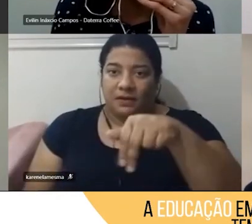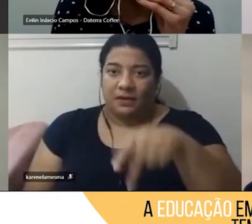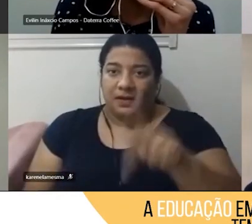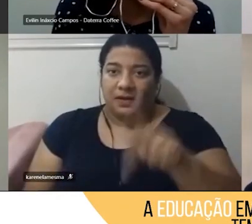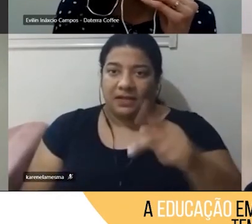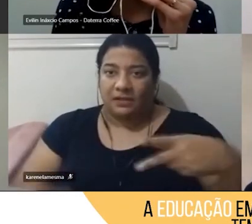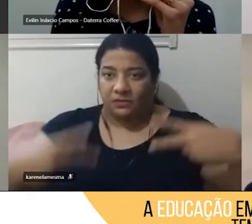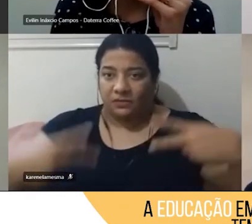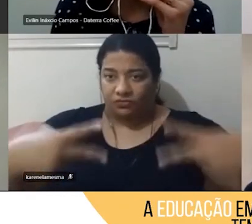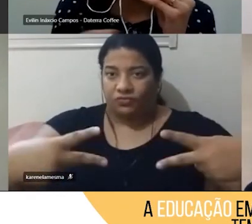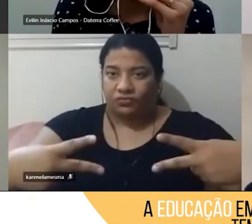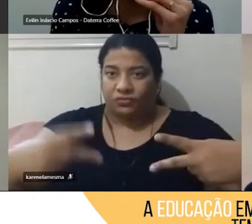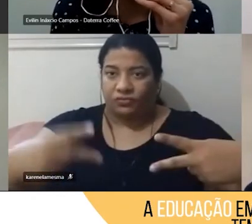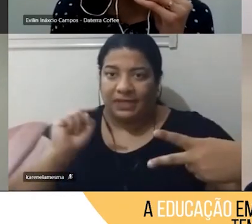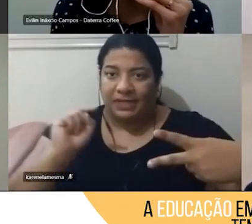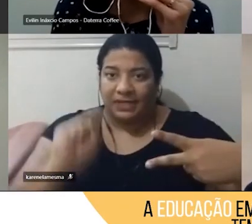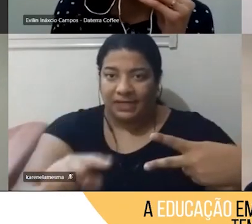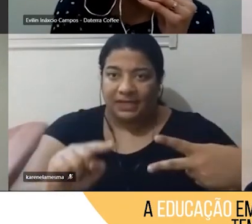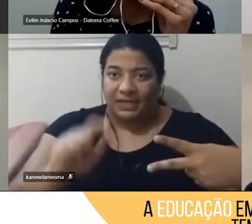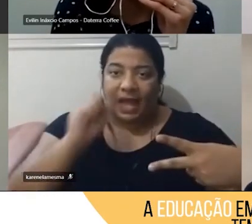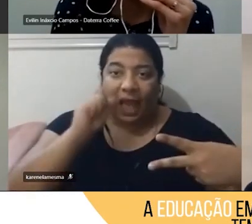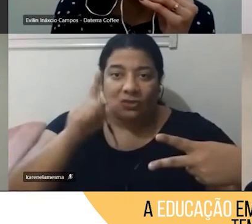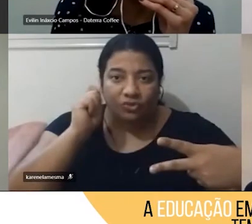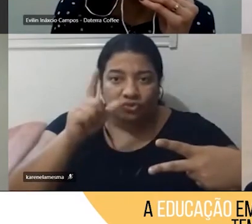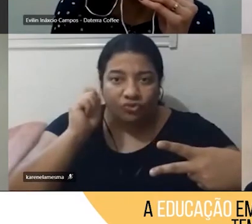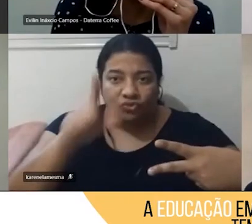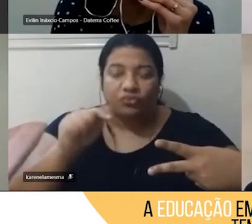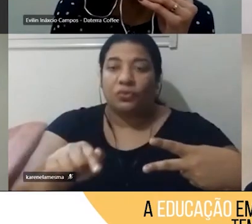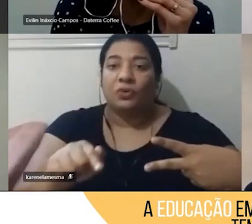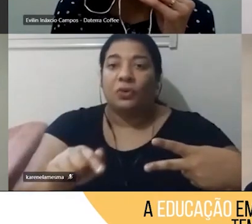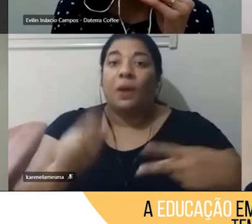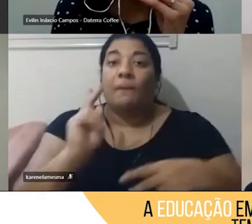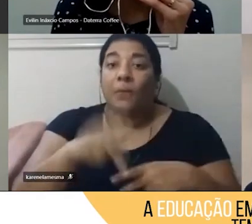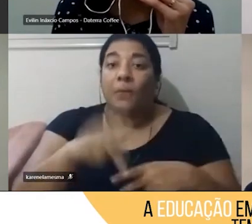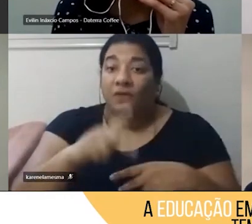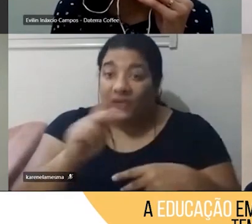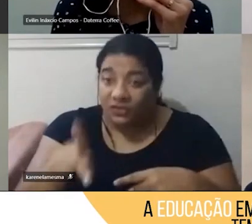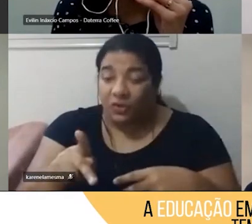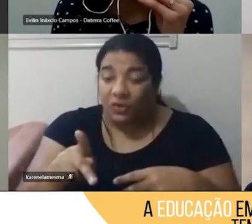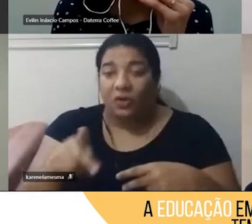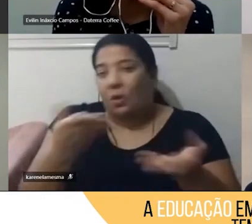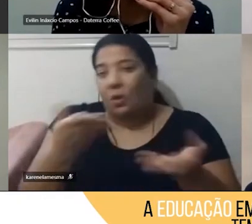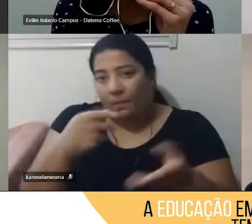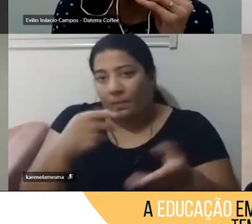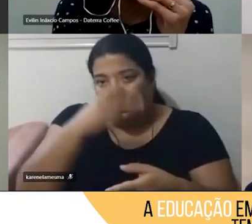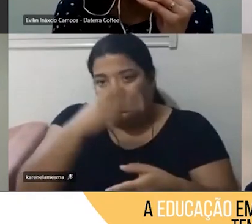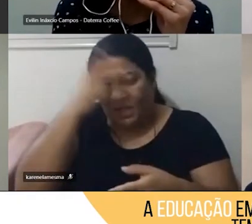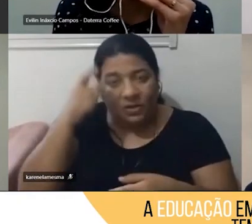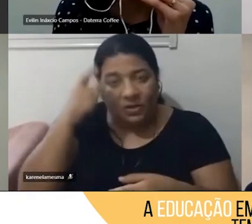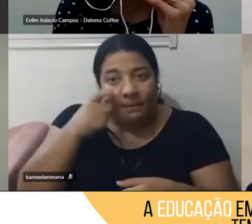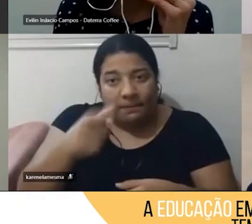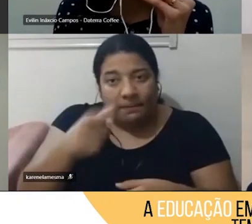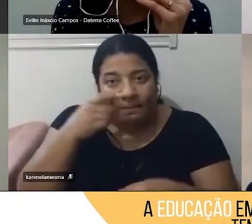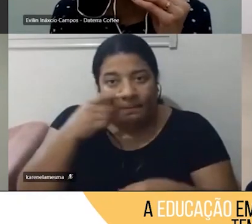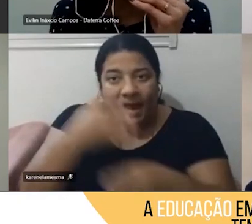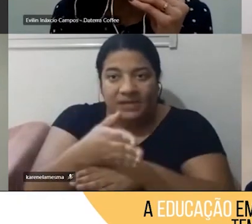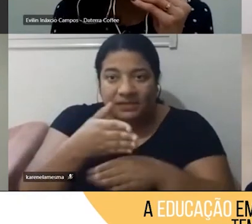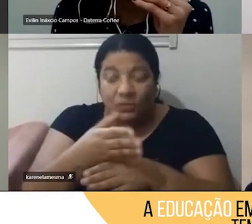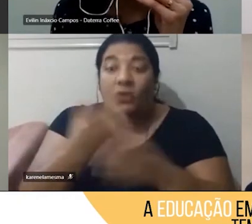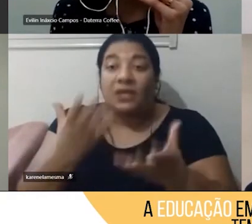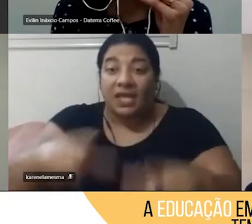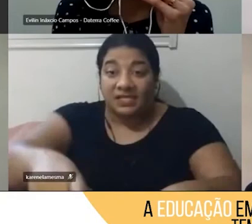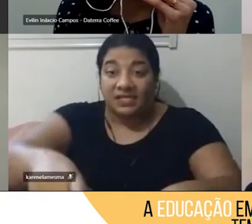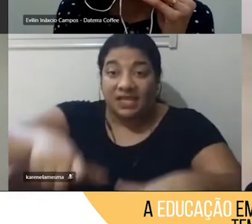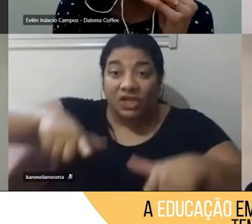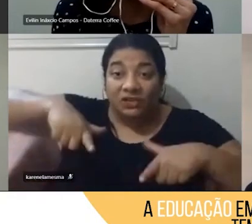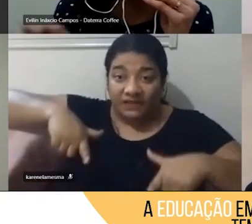link para os professores e para os participantes que gostariam de receber um certificado, ele vai ser um certificado único no final dos quatro encontros,